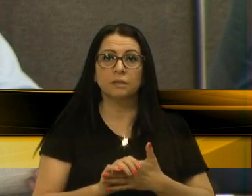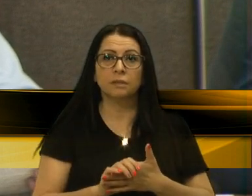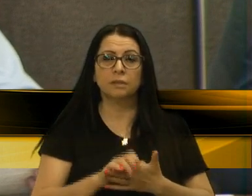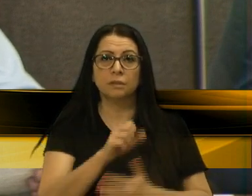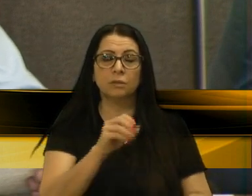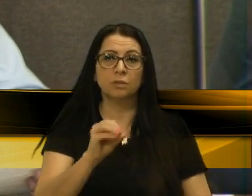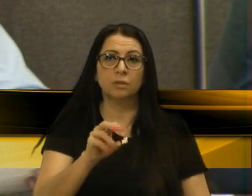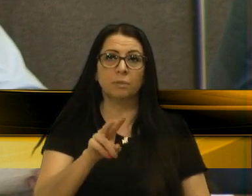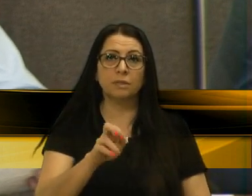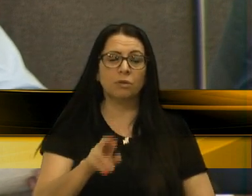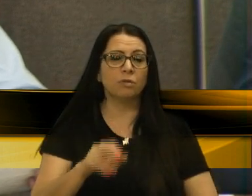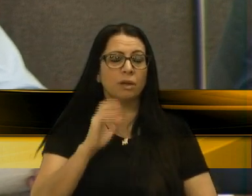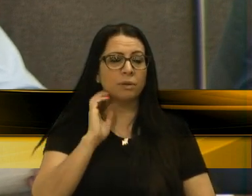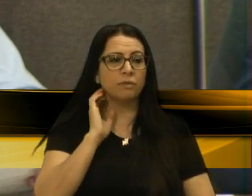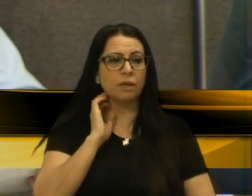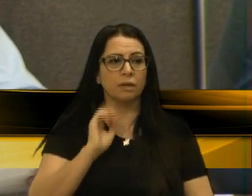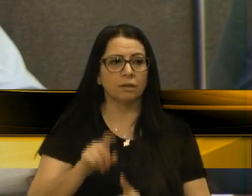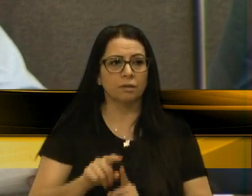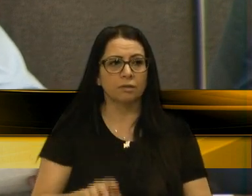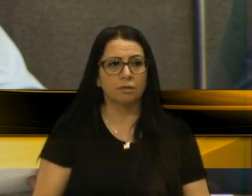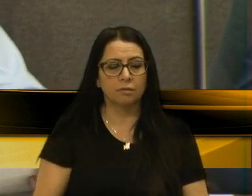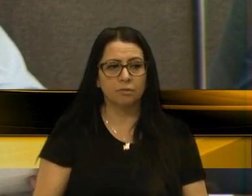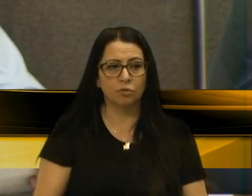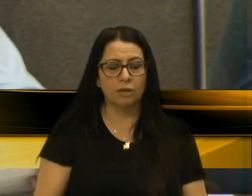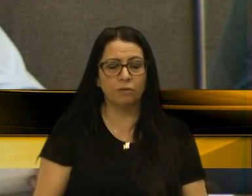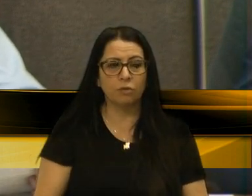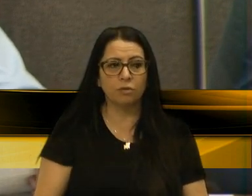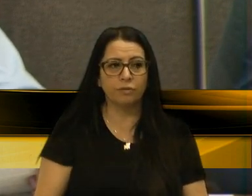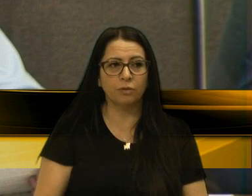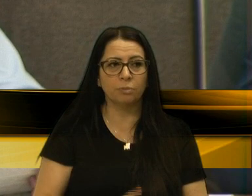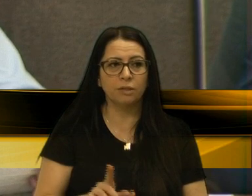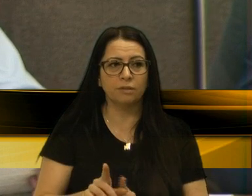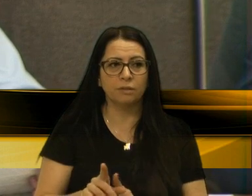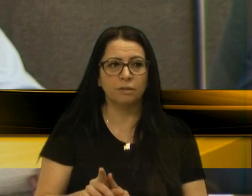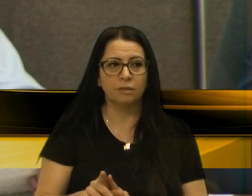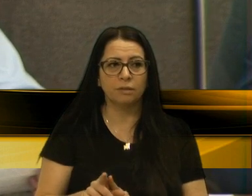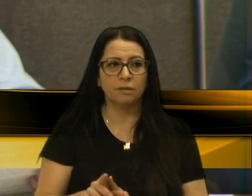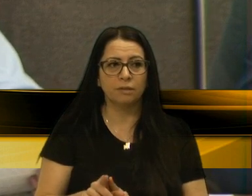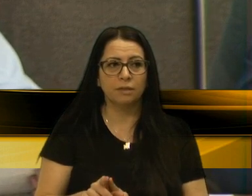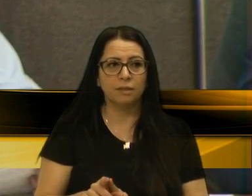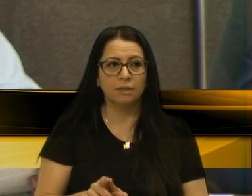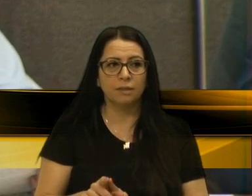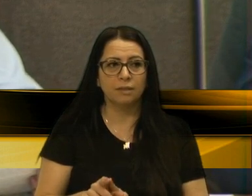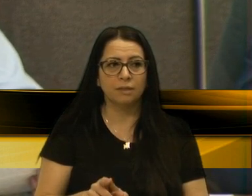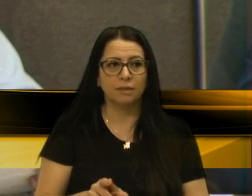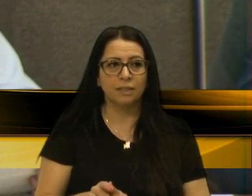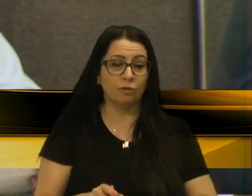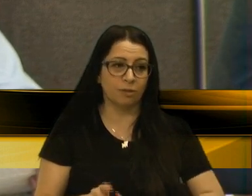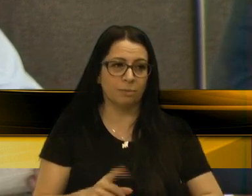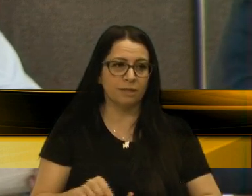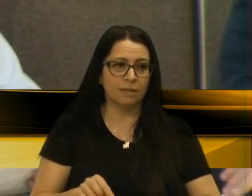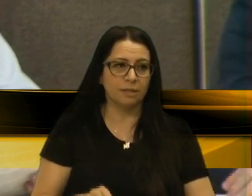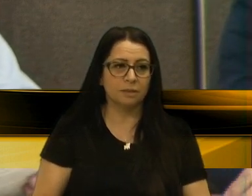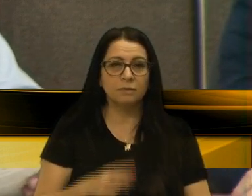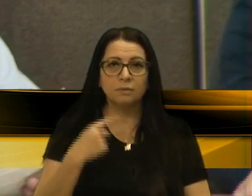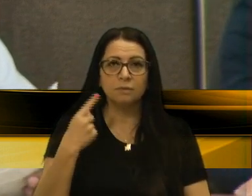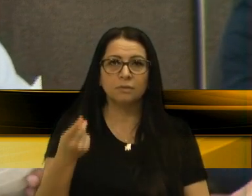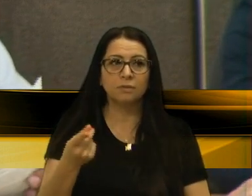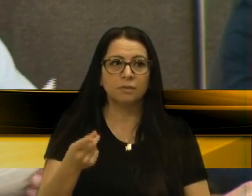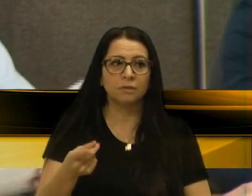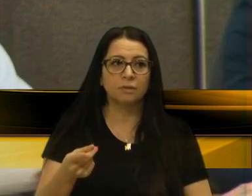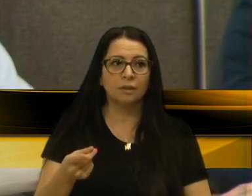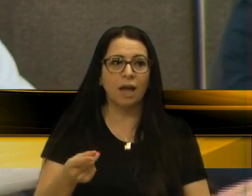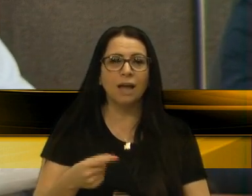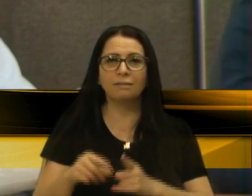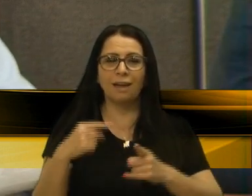São Vitor Coab, ele diz que a cadeira de dentista estragada, a assessoria de secretaria esclarece que o comprensor da cadeira está estragado.